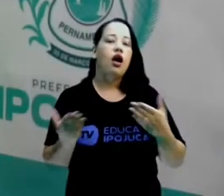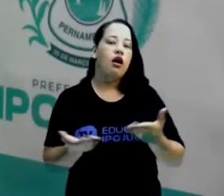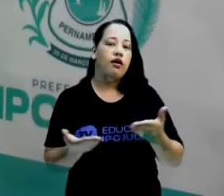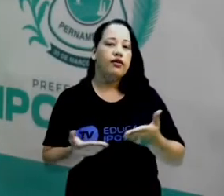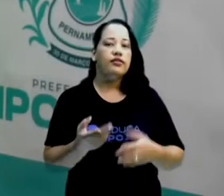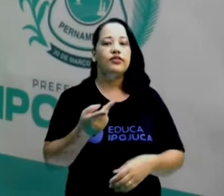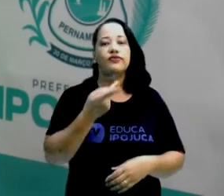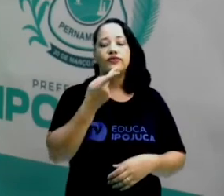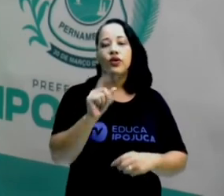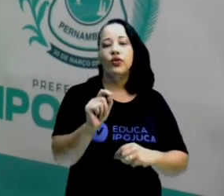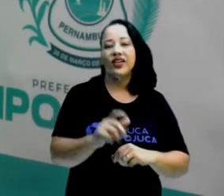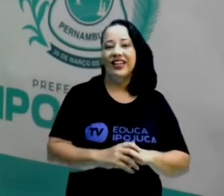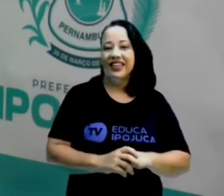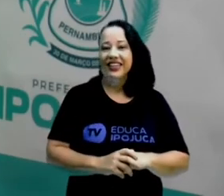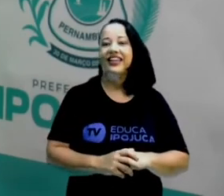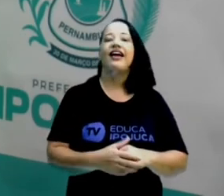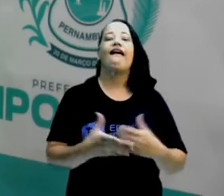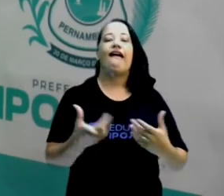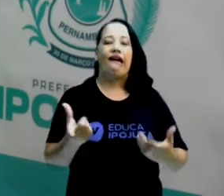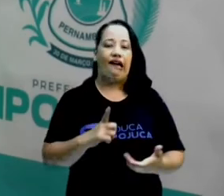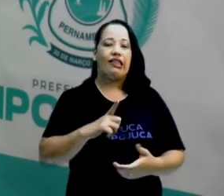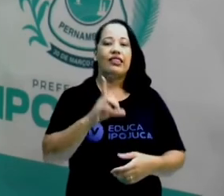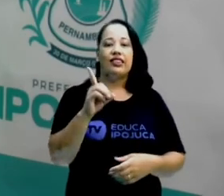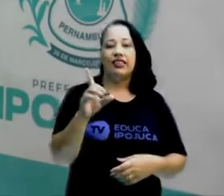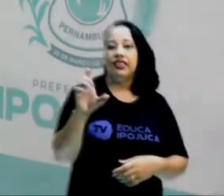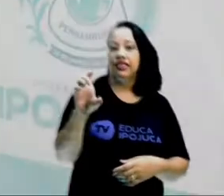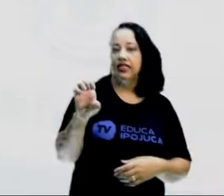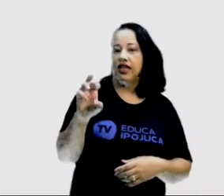falar sobre a deriva continental.